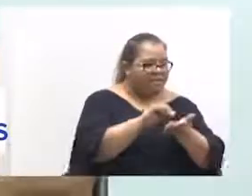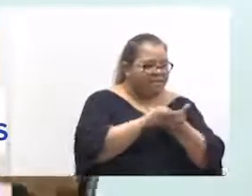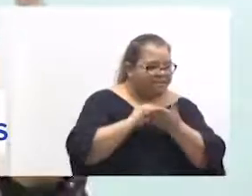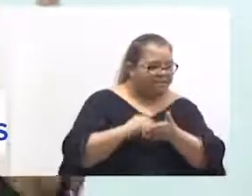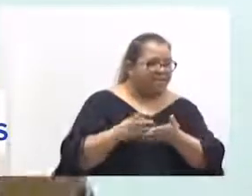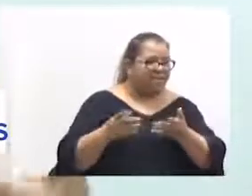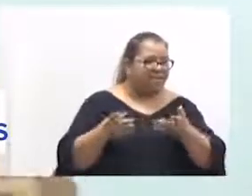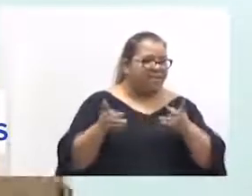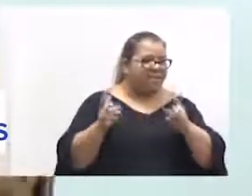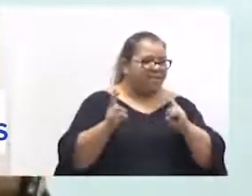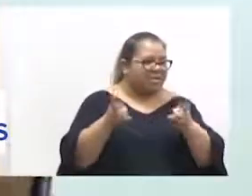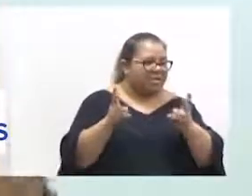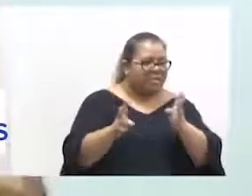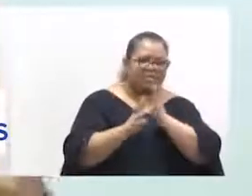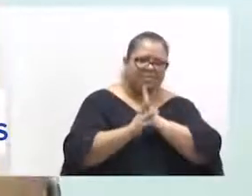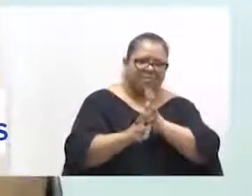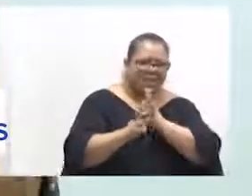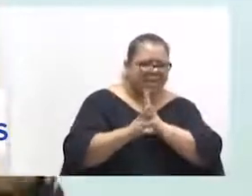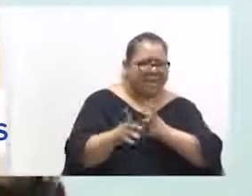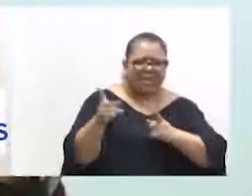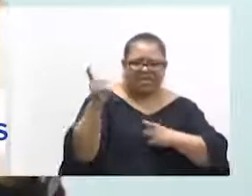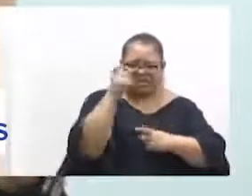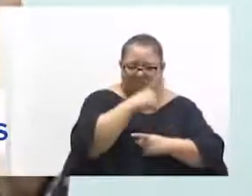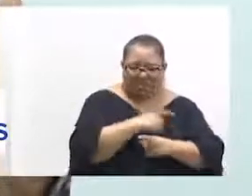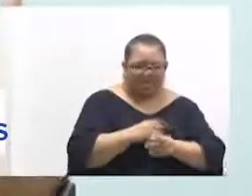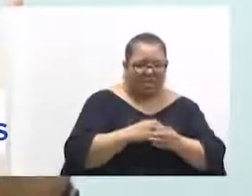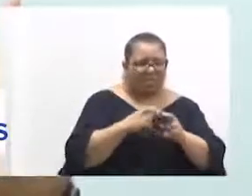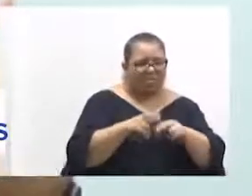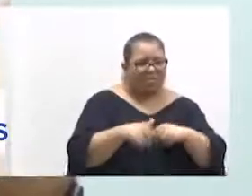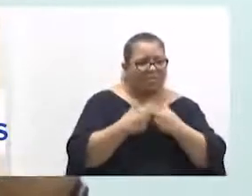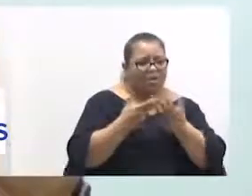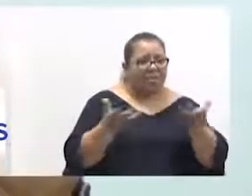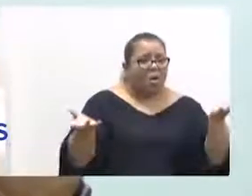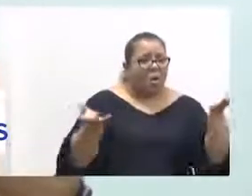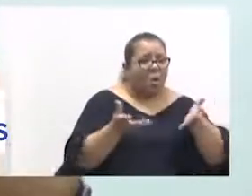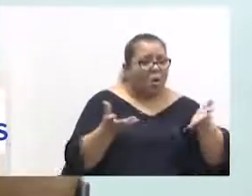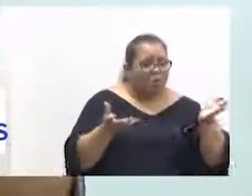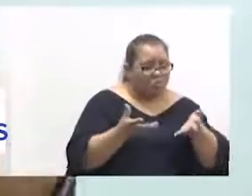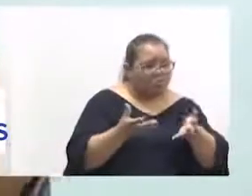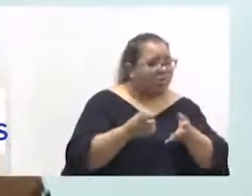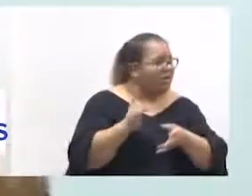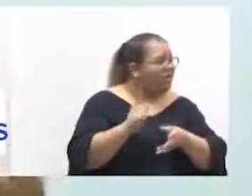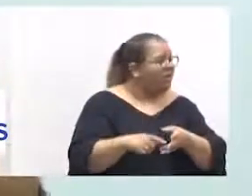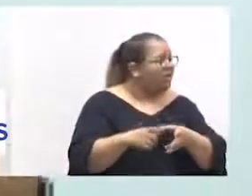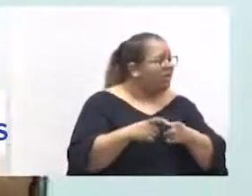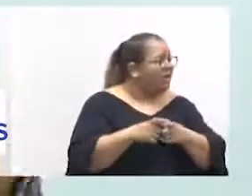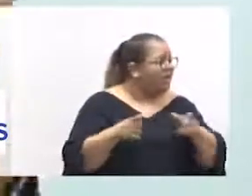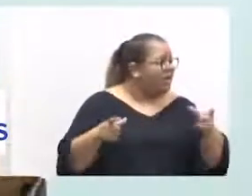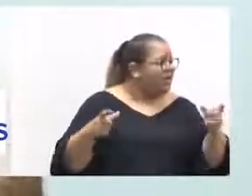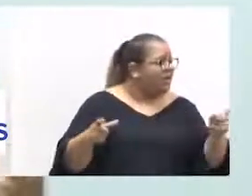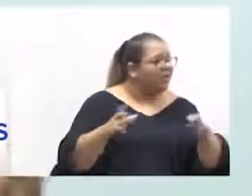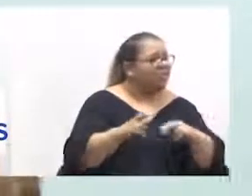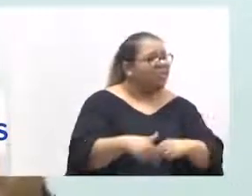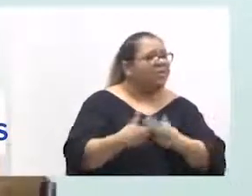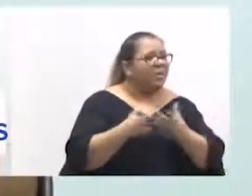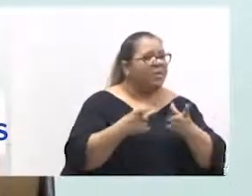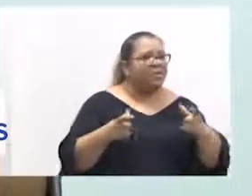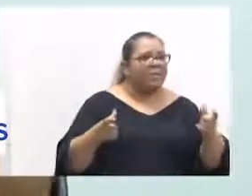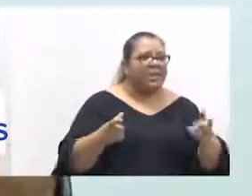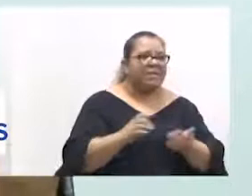tem fila, tem dificuldade, porque a demanda é muito grande e ela vai aumentar.